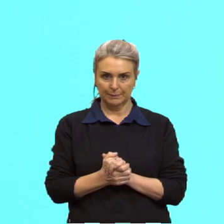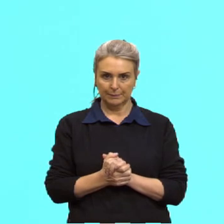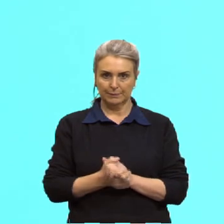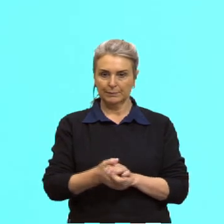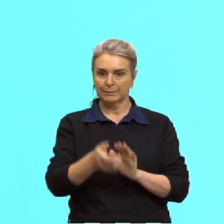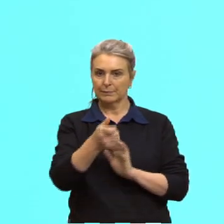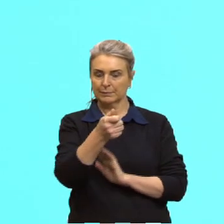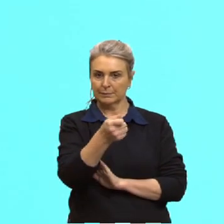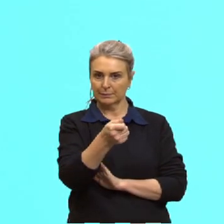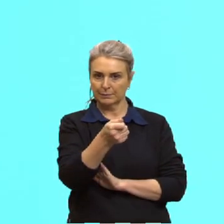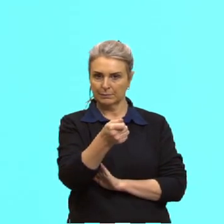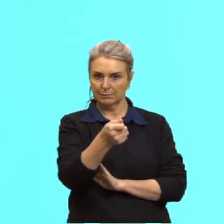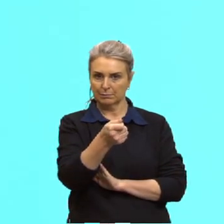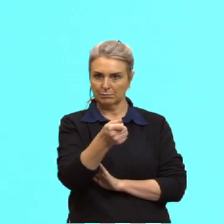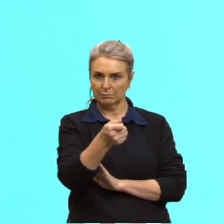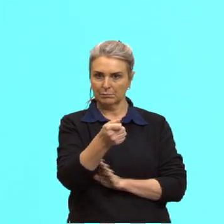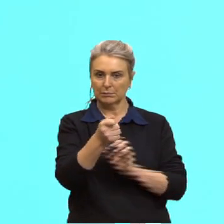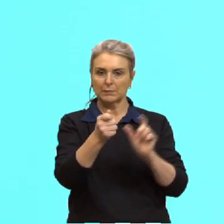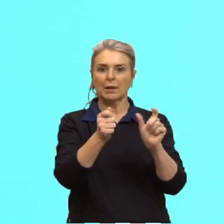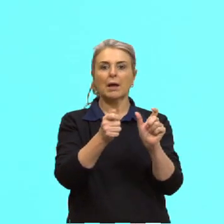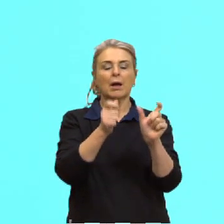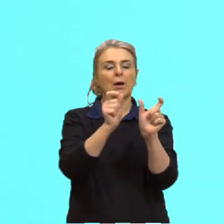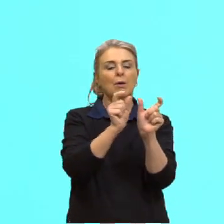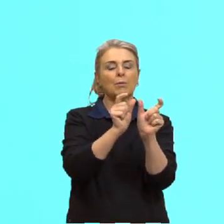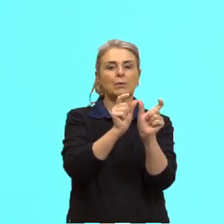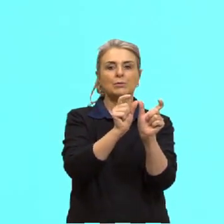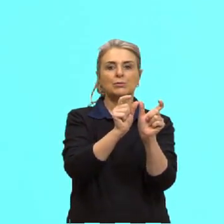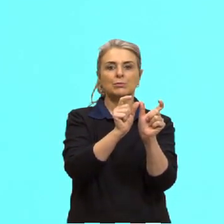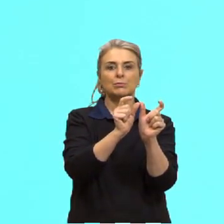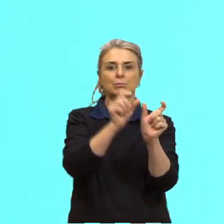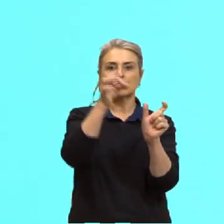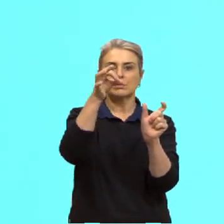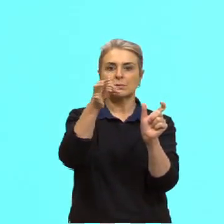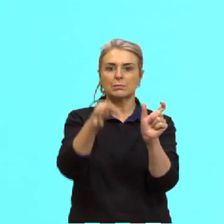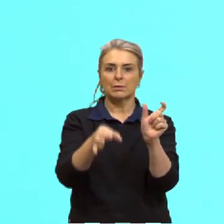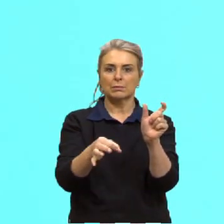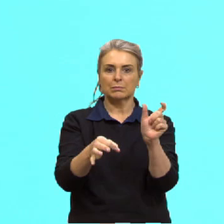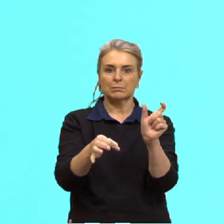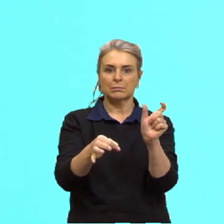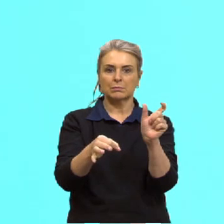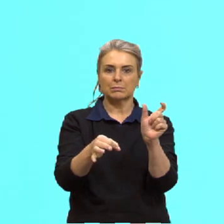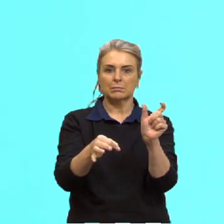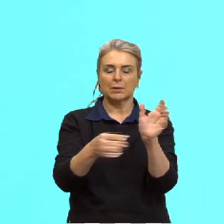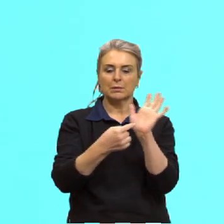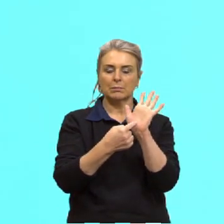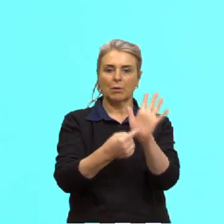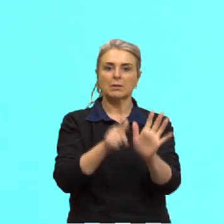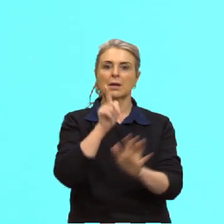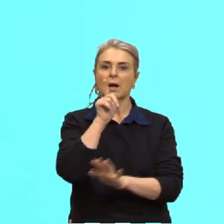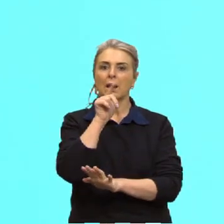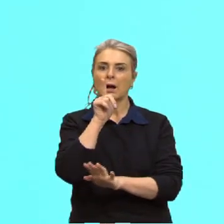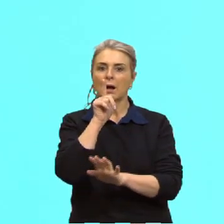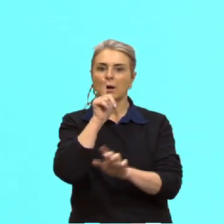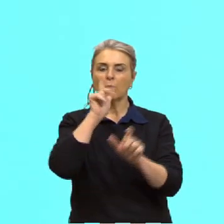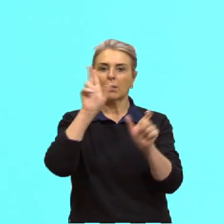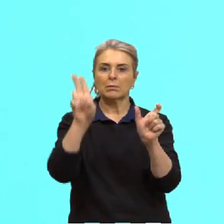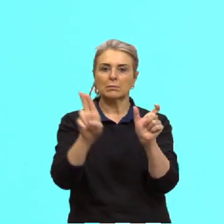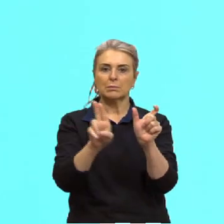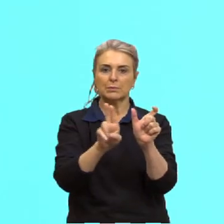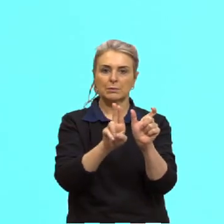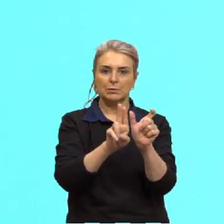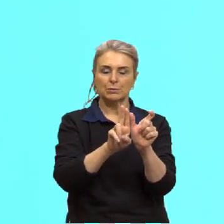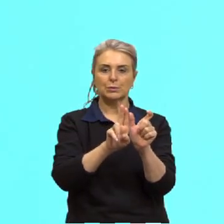A é um artigo definido, né, ele serve para indicar que a água é um substantivo